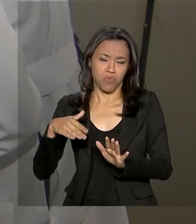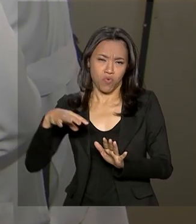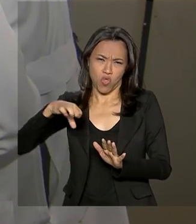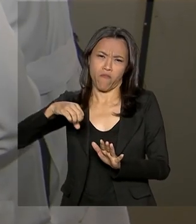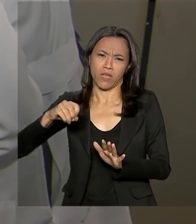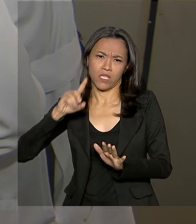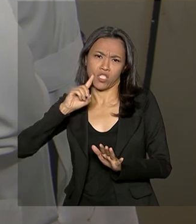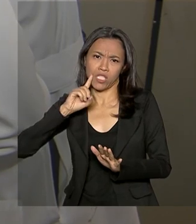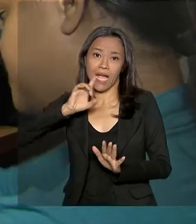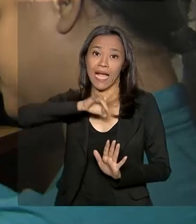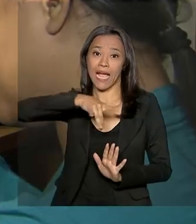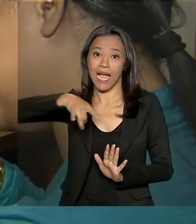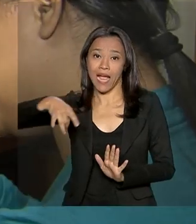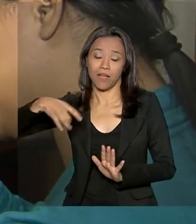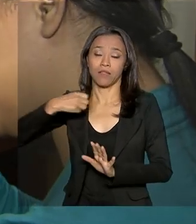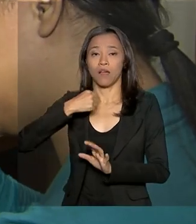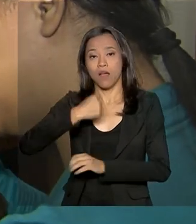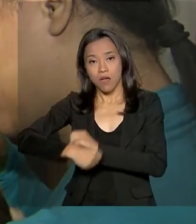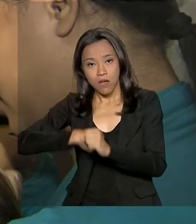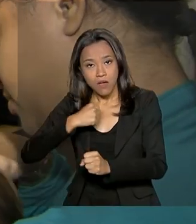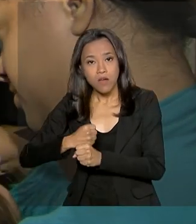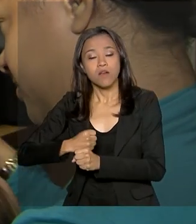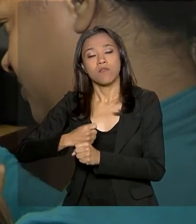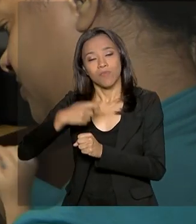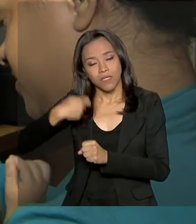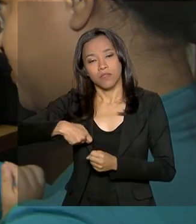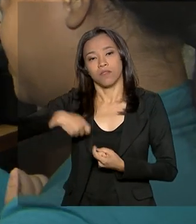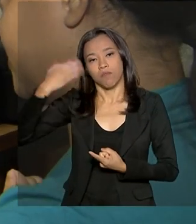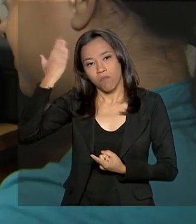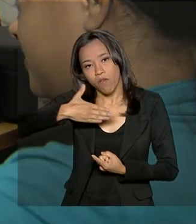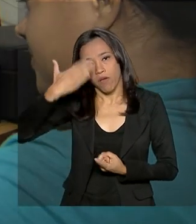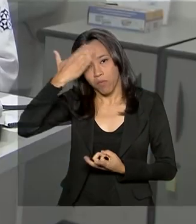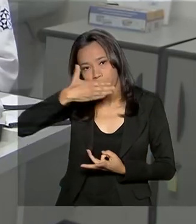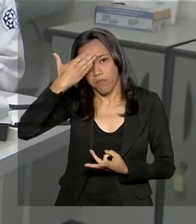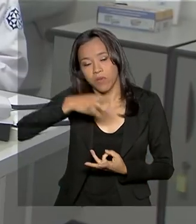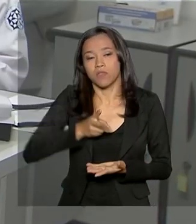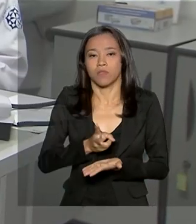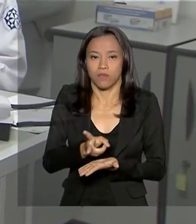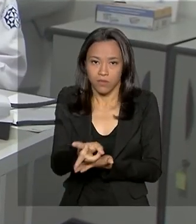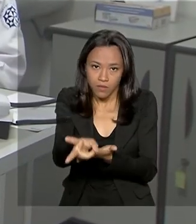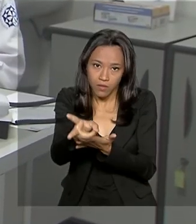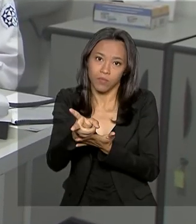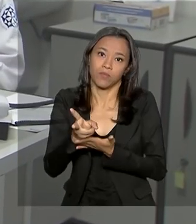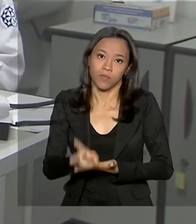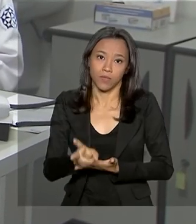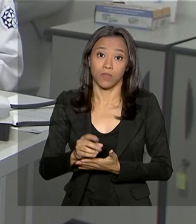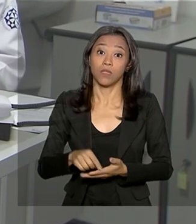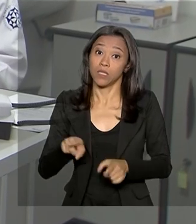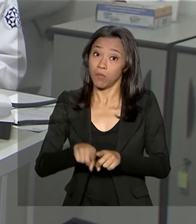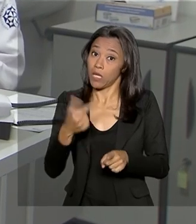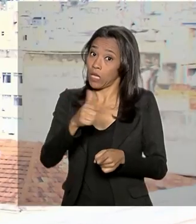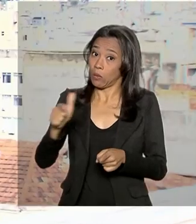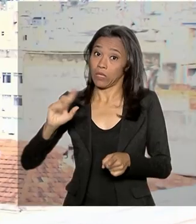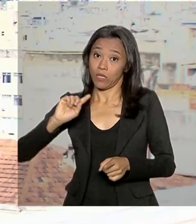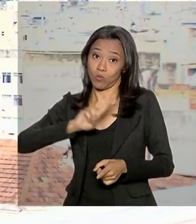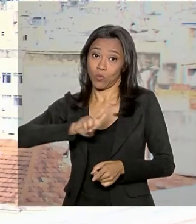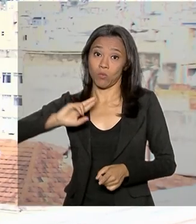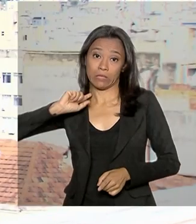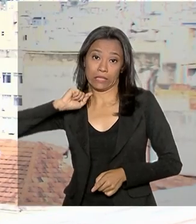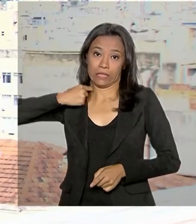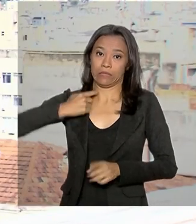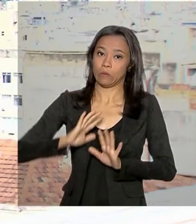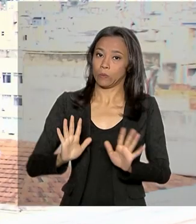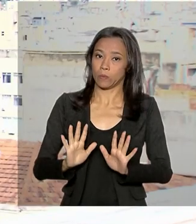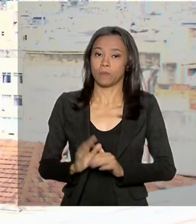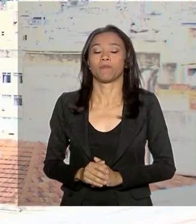dias a cada ano migratório, comprovação de meios de subsistência e ausência de registros criminais. Do Rio de